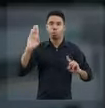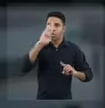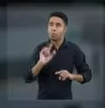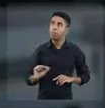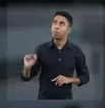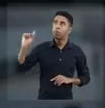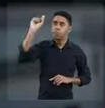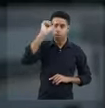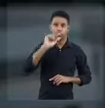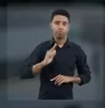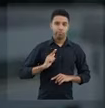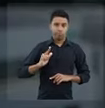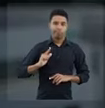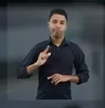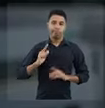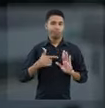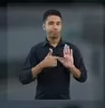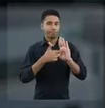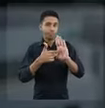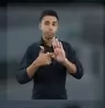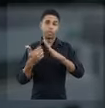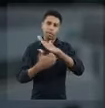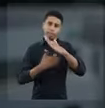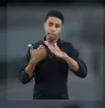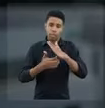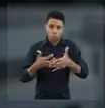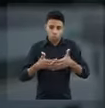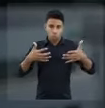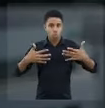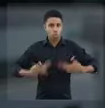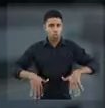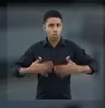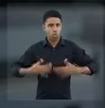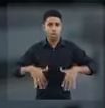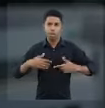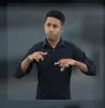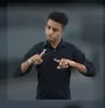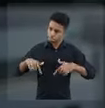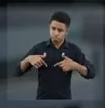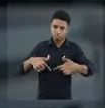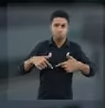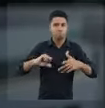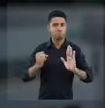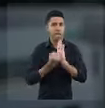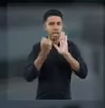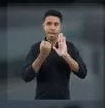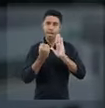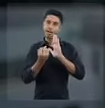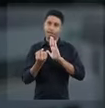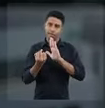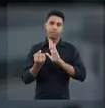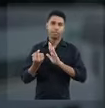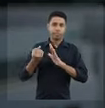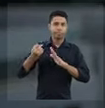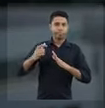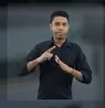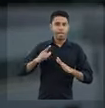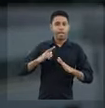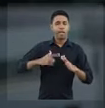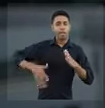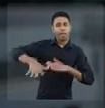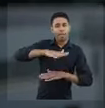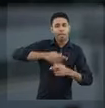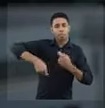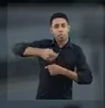Aqui nós temos empresas grandes, com porte significativo, com atuação marcante no mercado